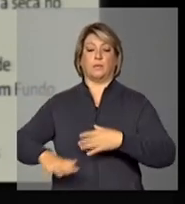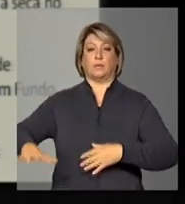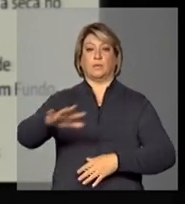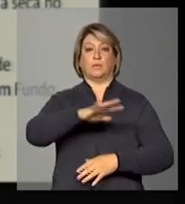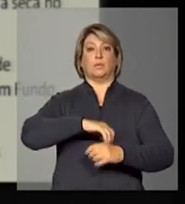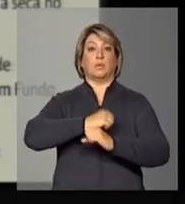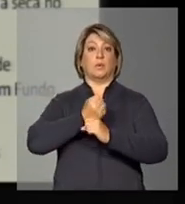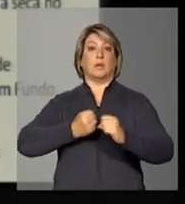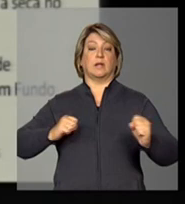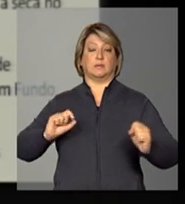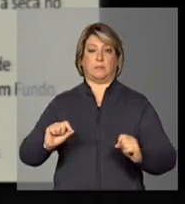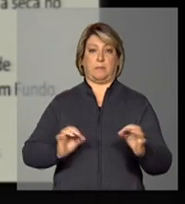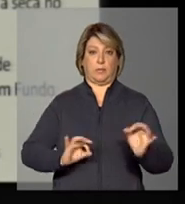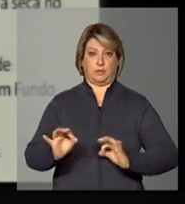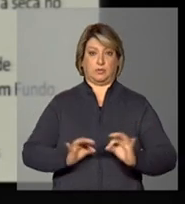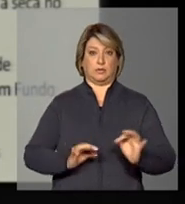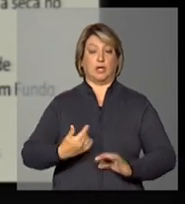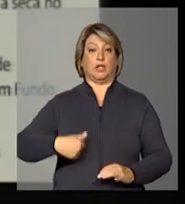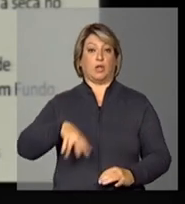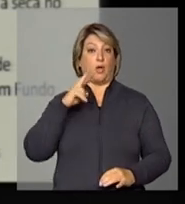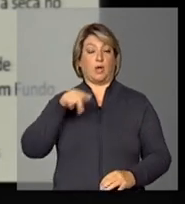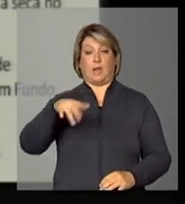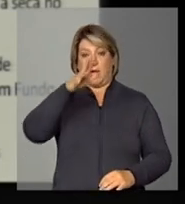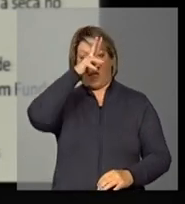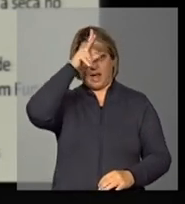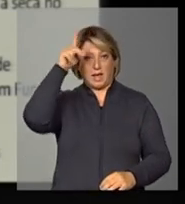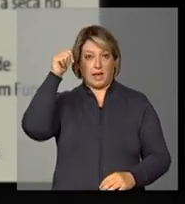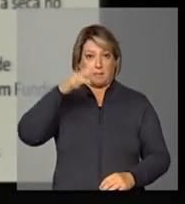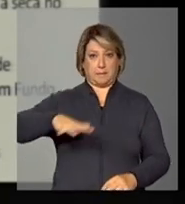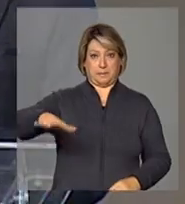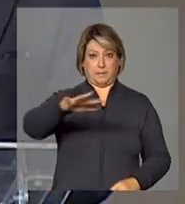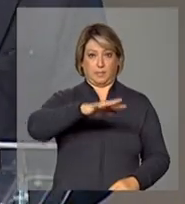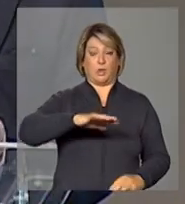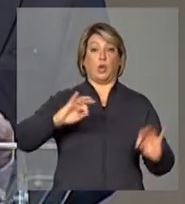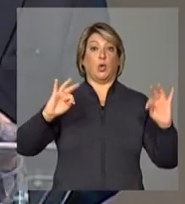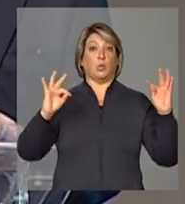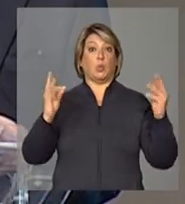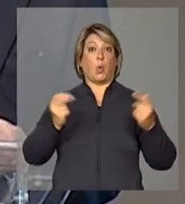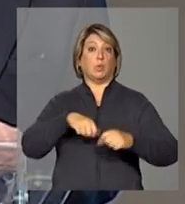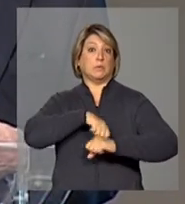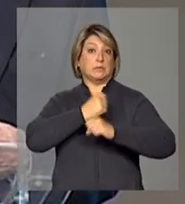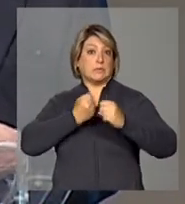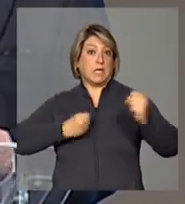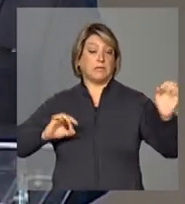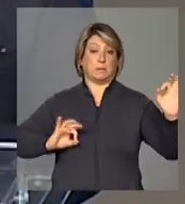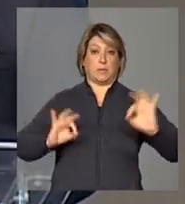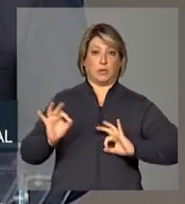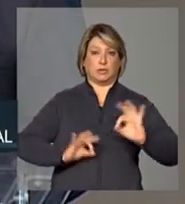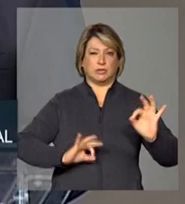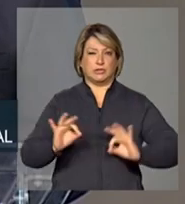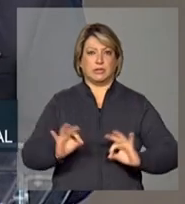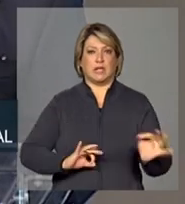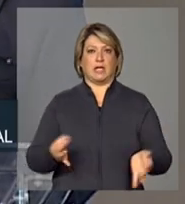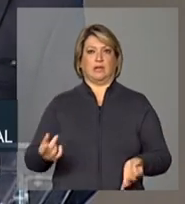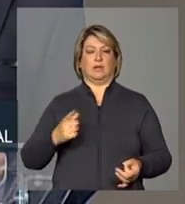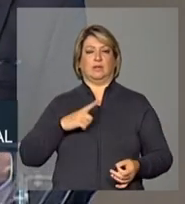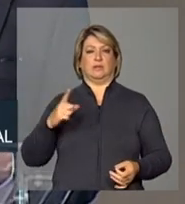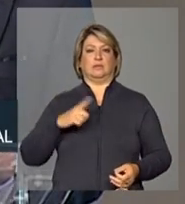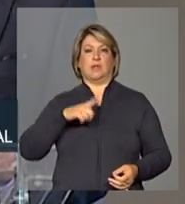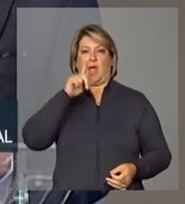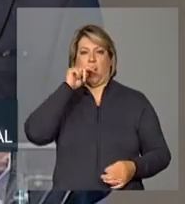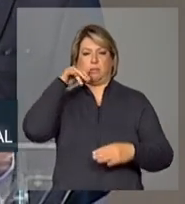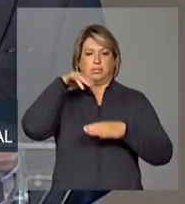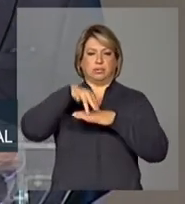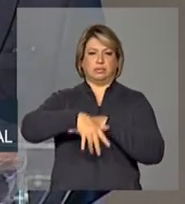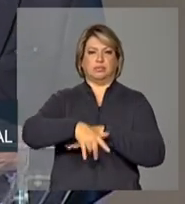nós temos que olhar na Amazônia todos os grandes projetos as grandes hidrelétricas é